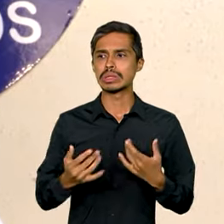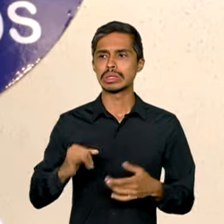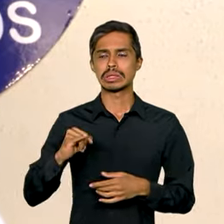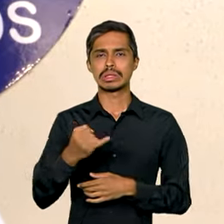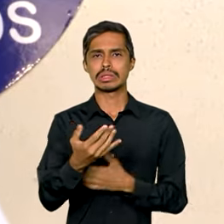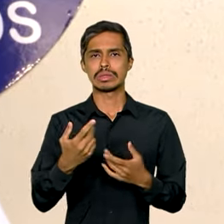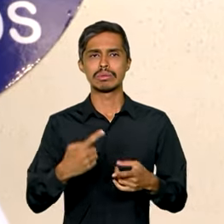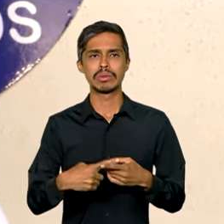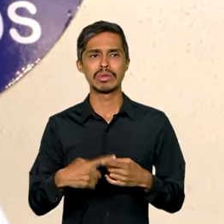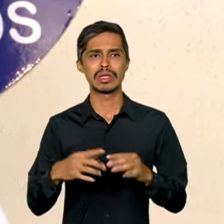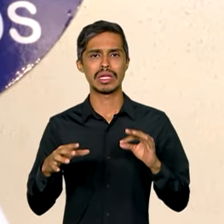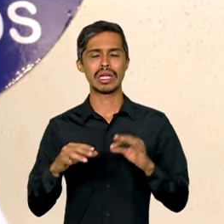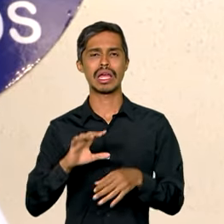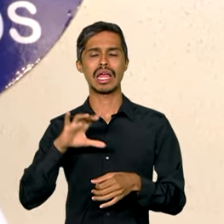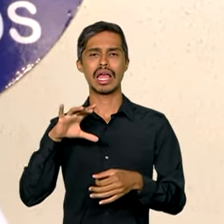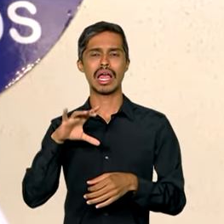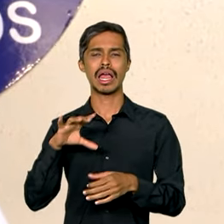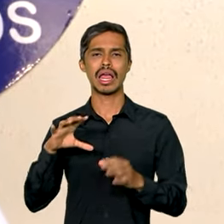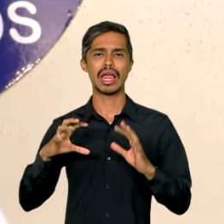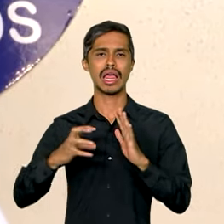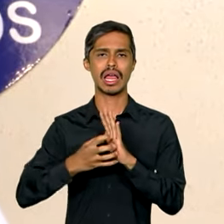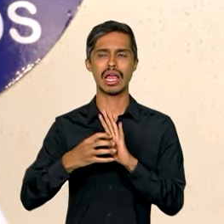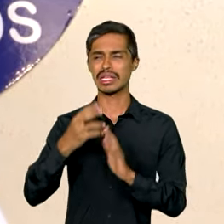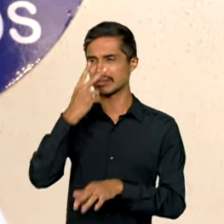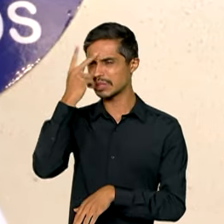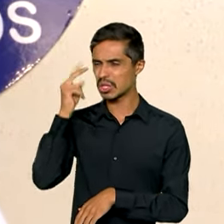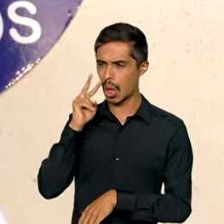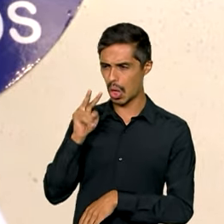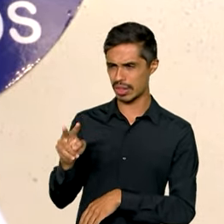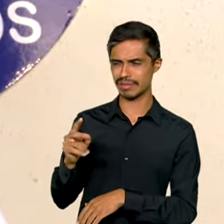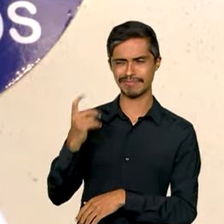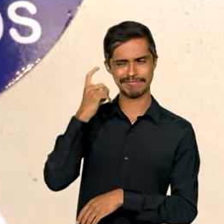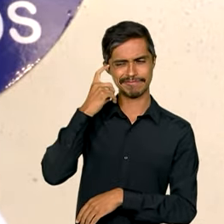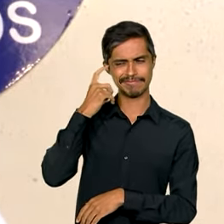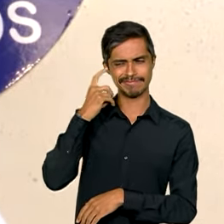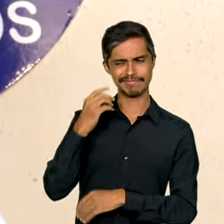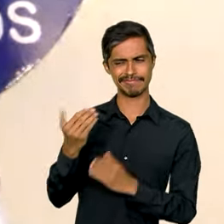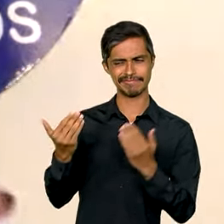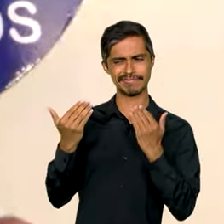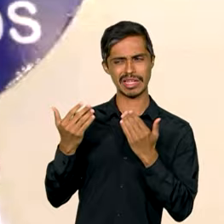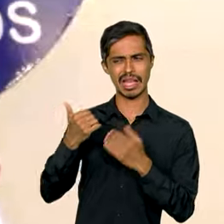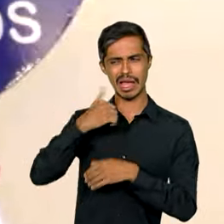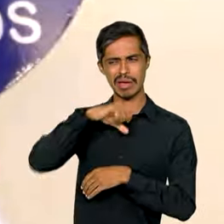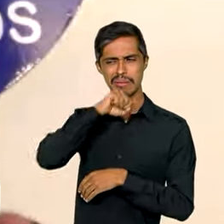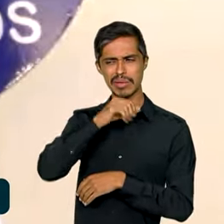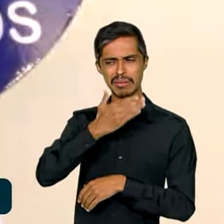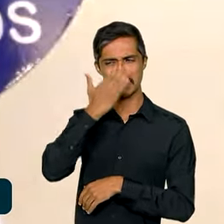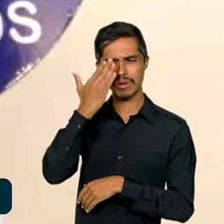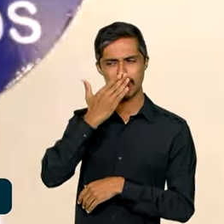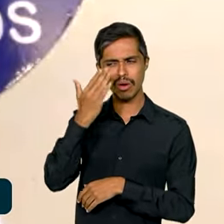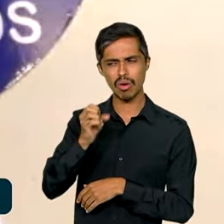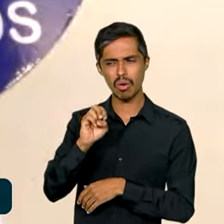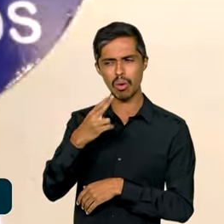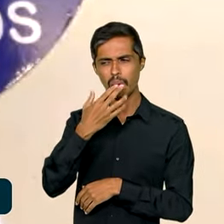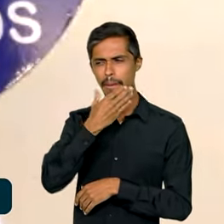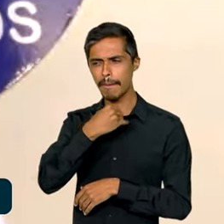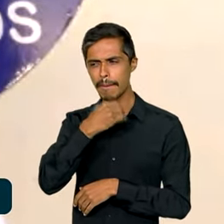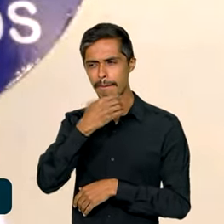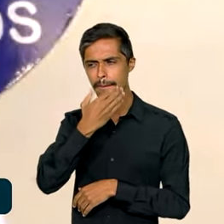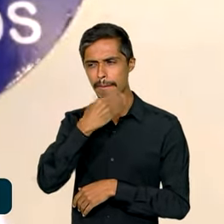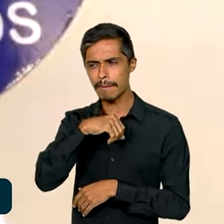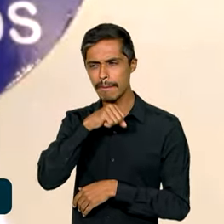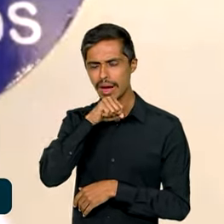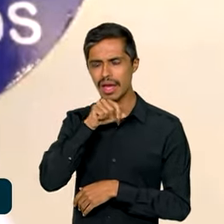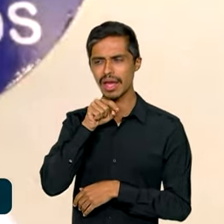por conta da AIDS, as pessoas olham e o primeiro pensamento, né, será que a mãe era uma prostituta, será que o pai era um drogadito?